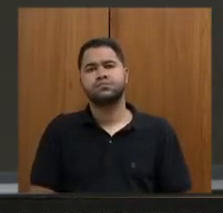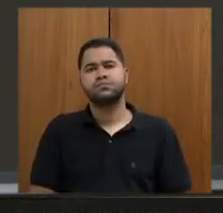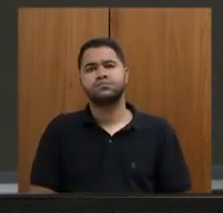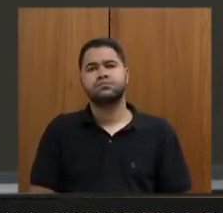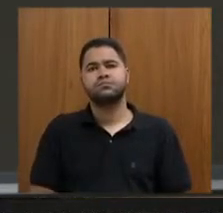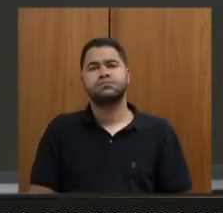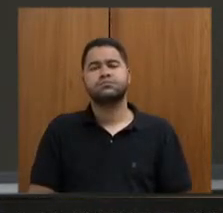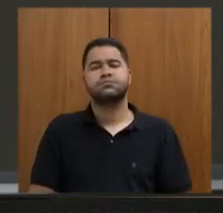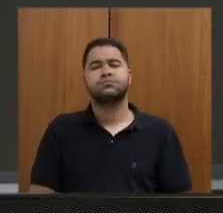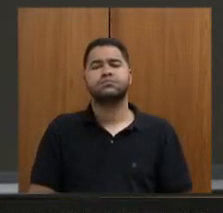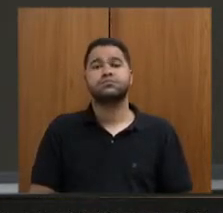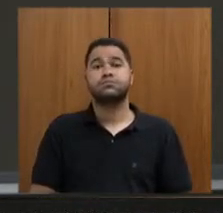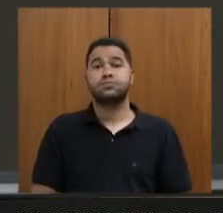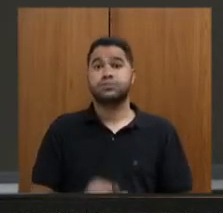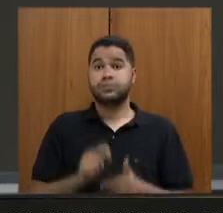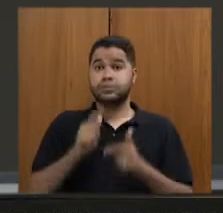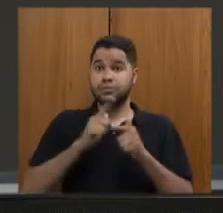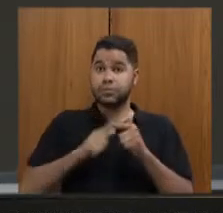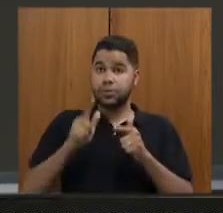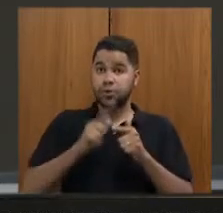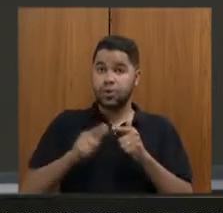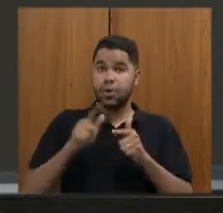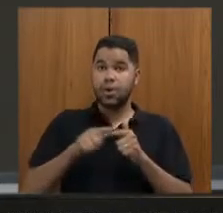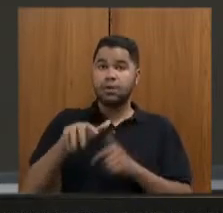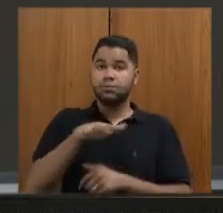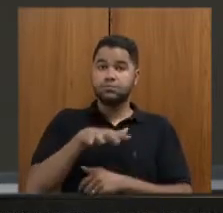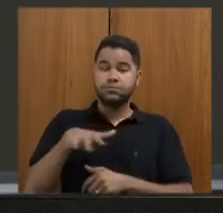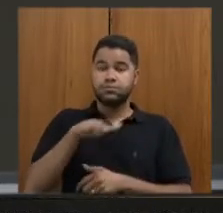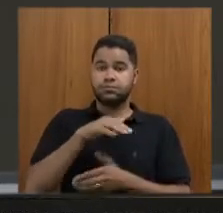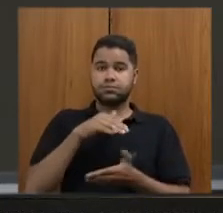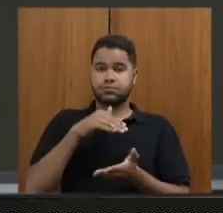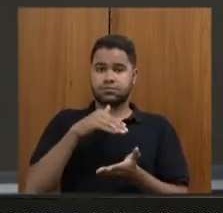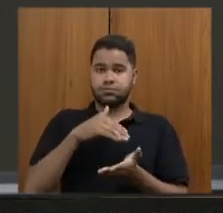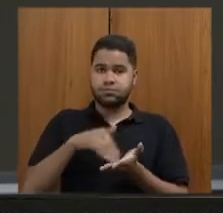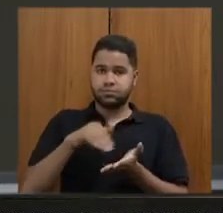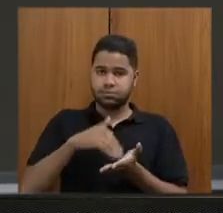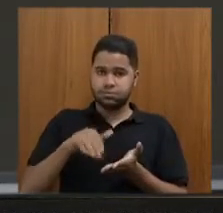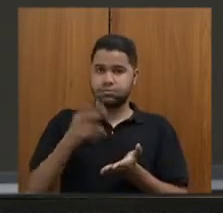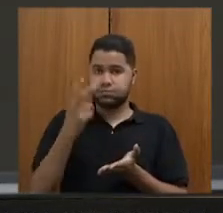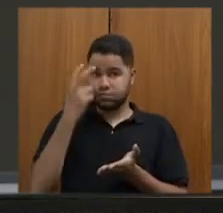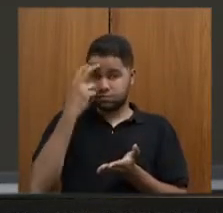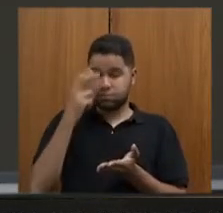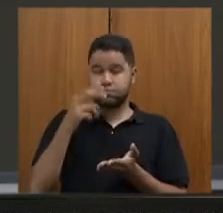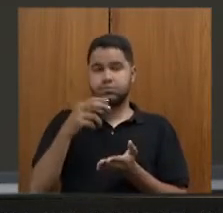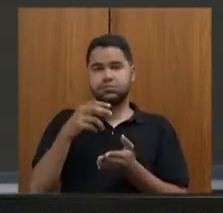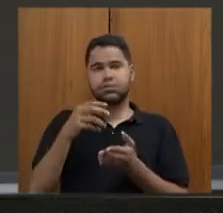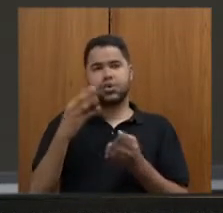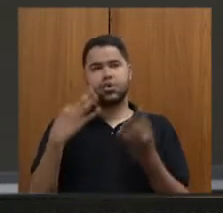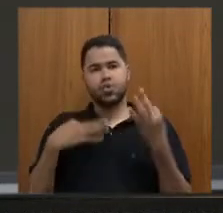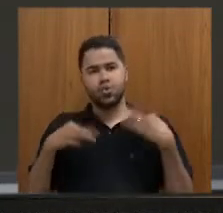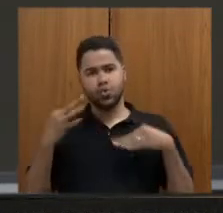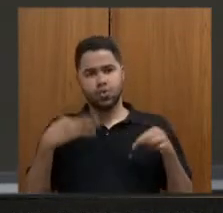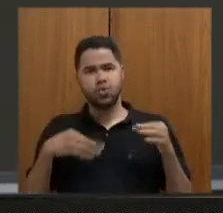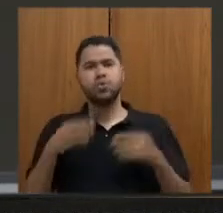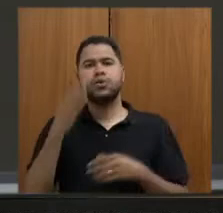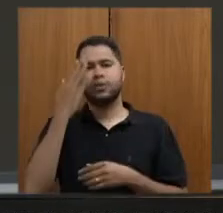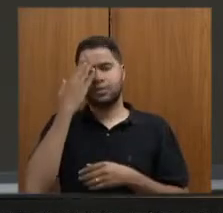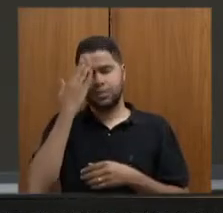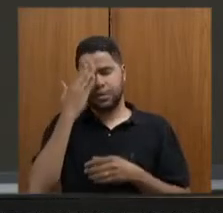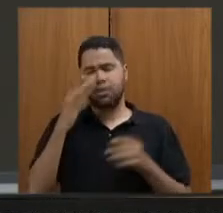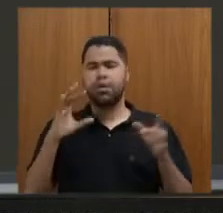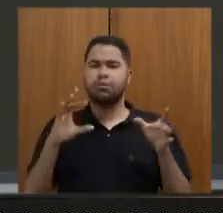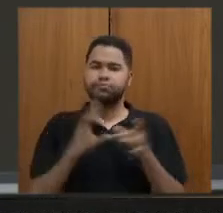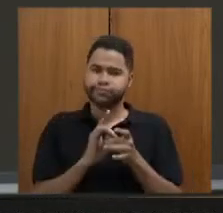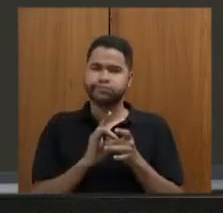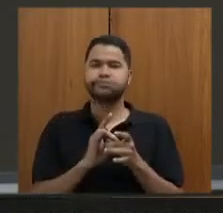Se este problema está no radar da Secretaria de Cultura e Turismo, que a gente sabe, engloba também a gastronomia,